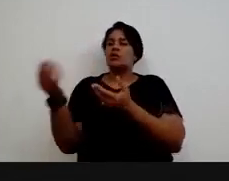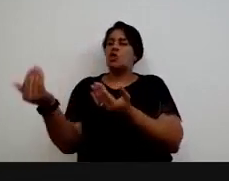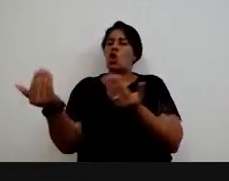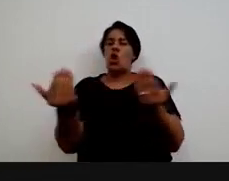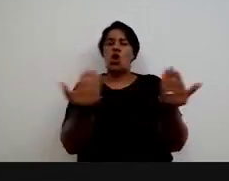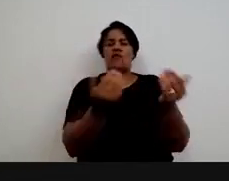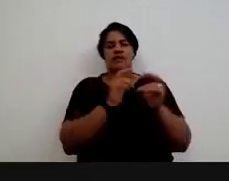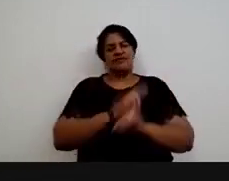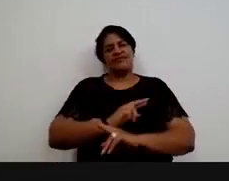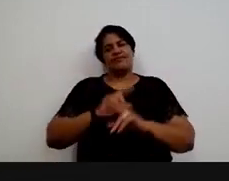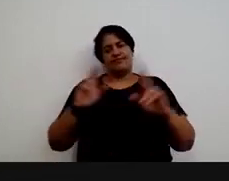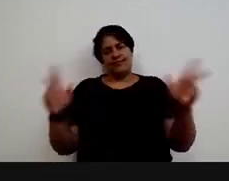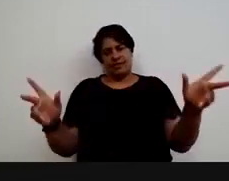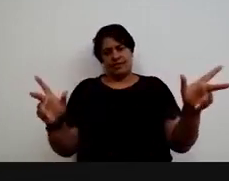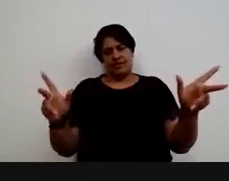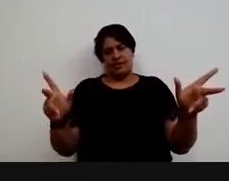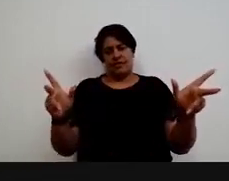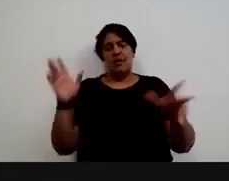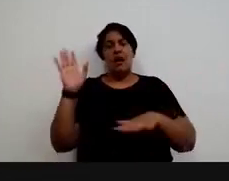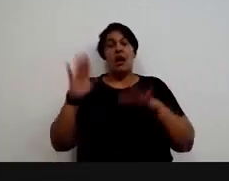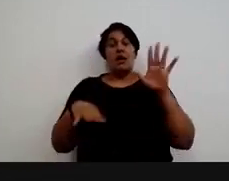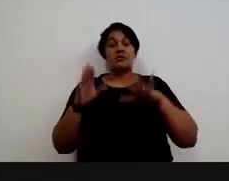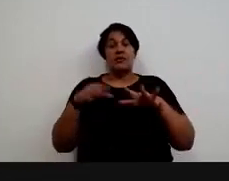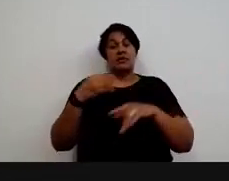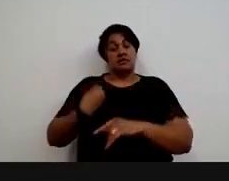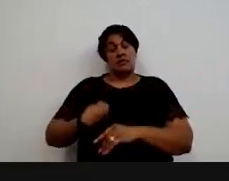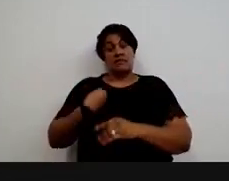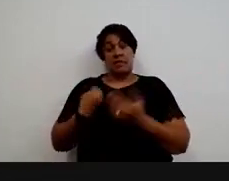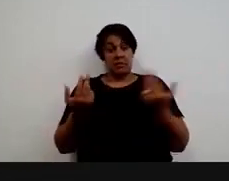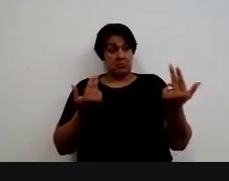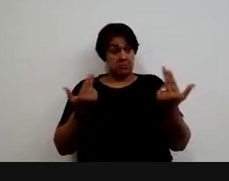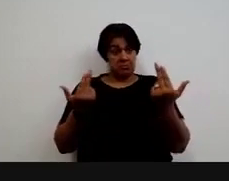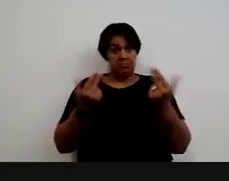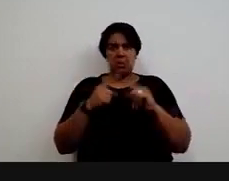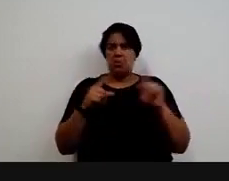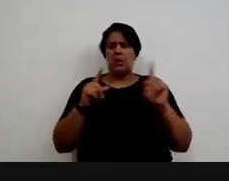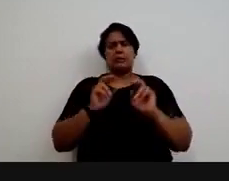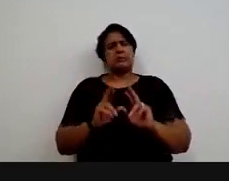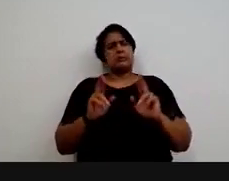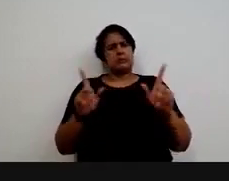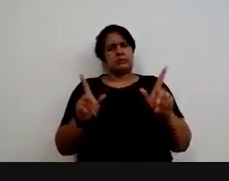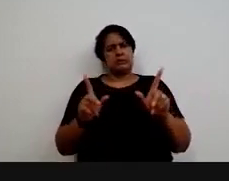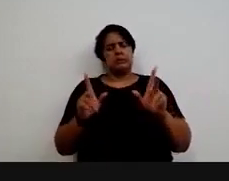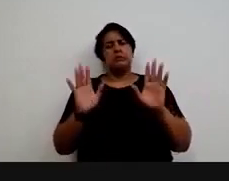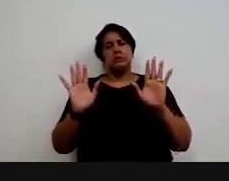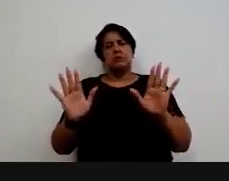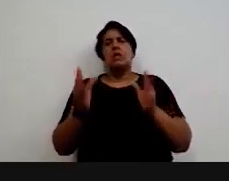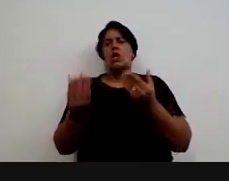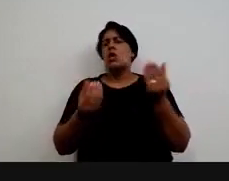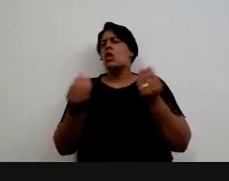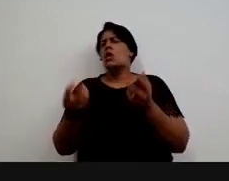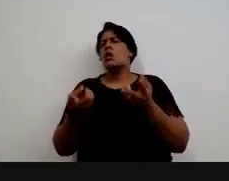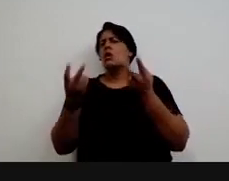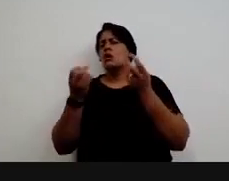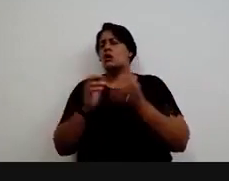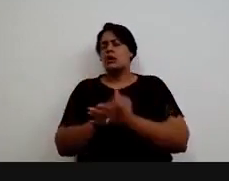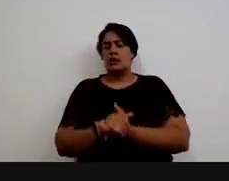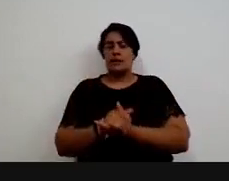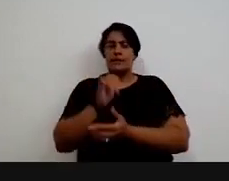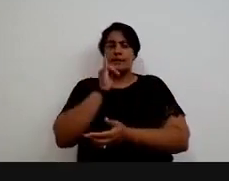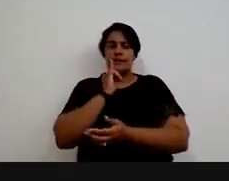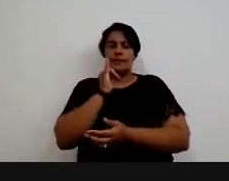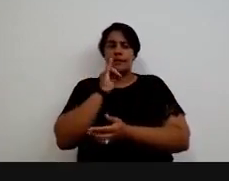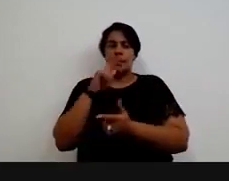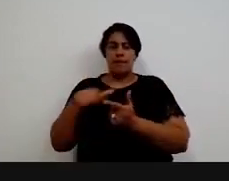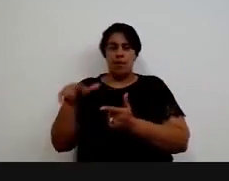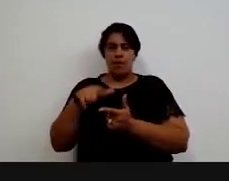Então, no mesmo contexto social, nós temos diferentes jovens. E como a gente pode perceber isso? Por exemplo, o problema, a